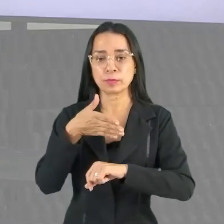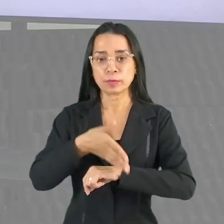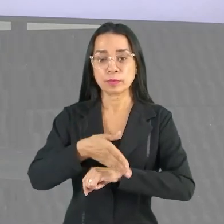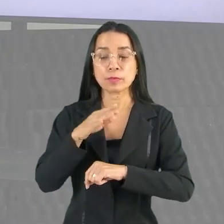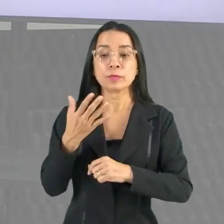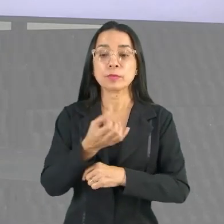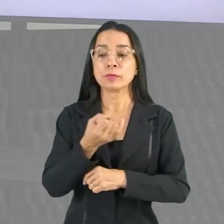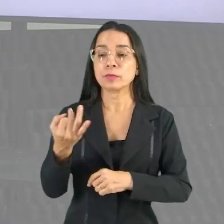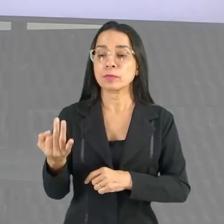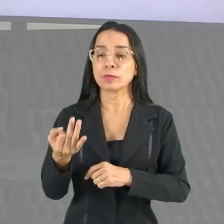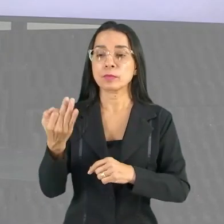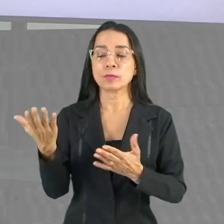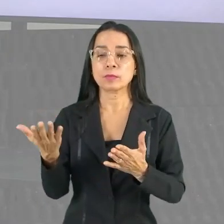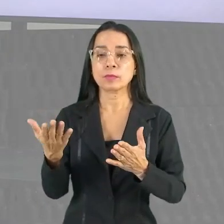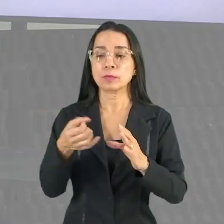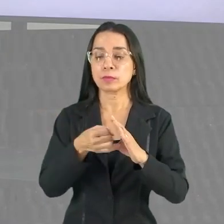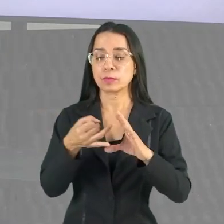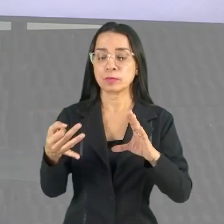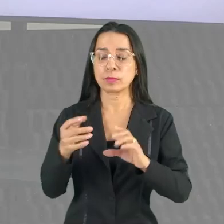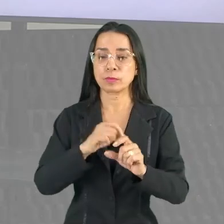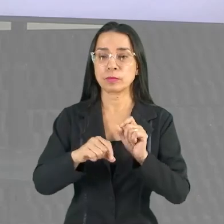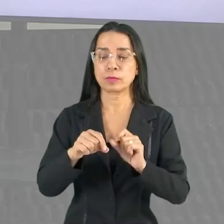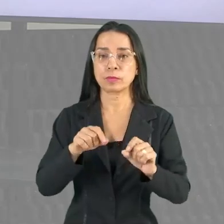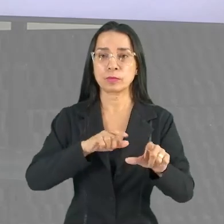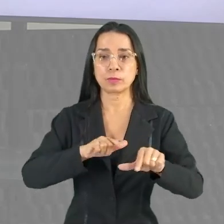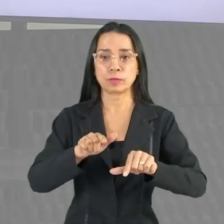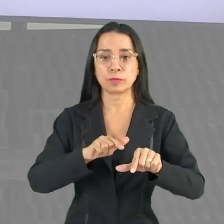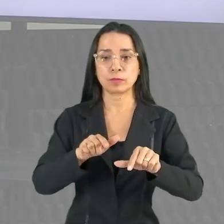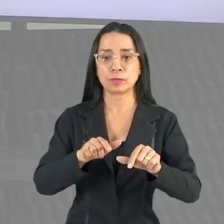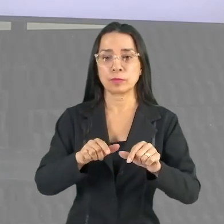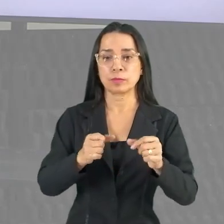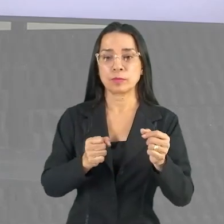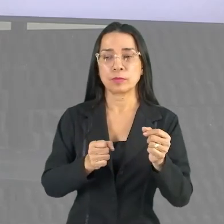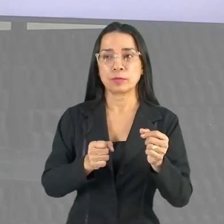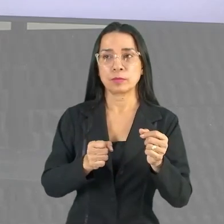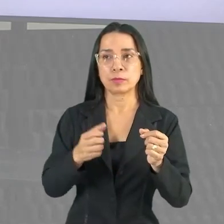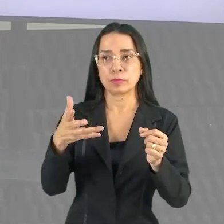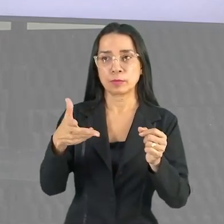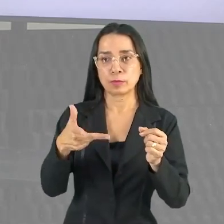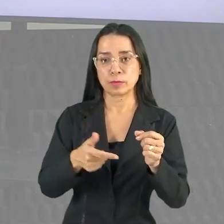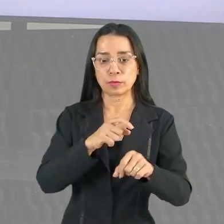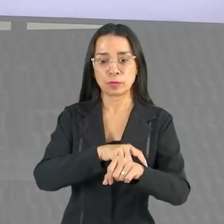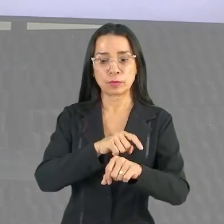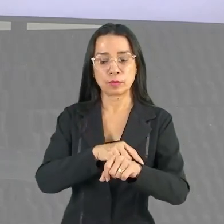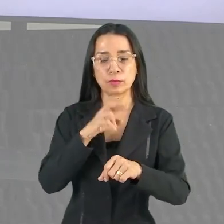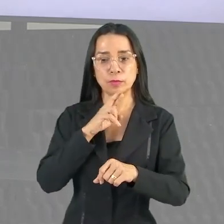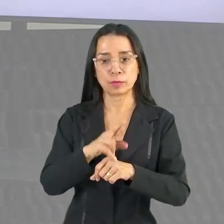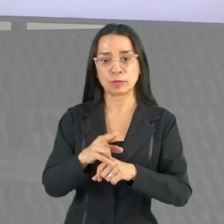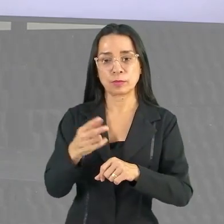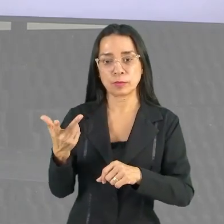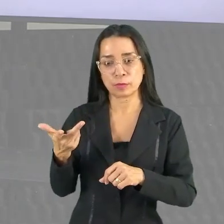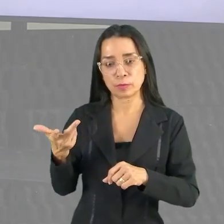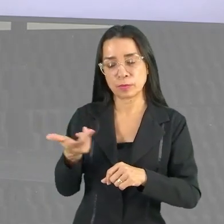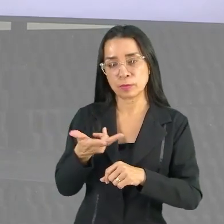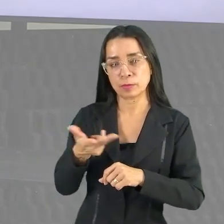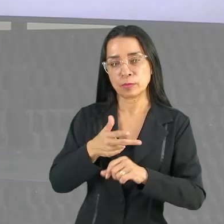quais atributos? Ele vai trabalhar coordenação, agilidade, tempo de reação, velocidade,